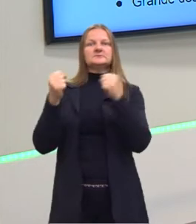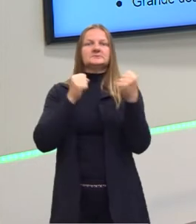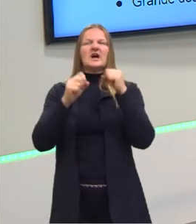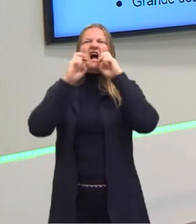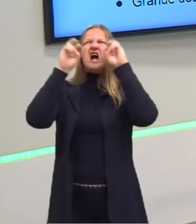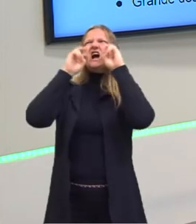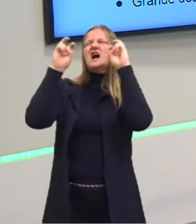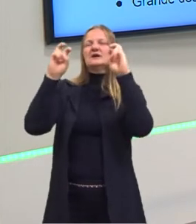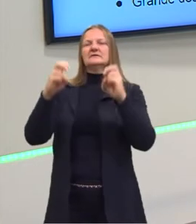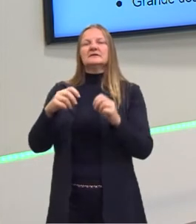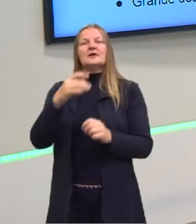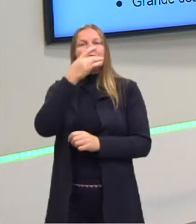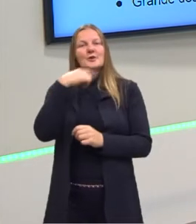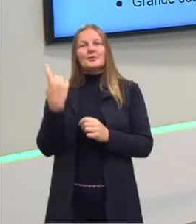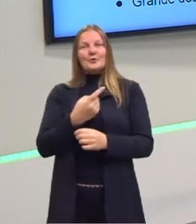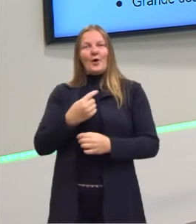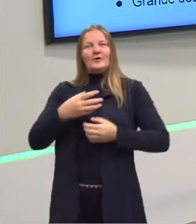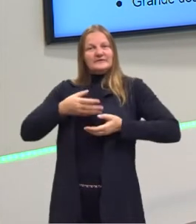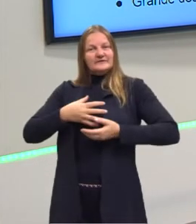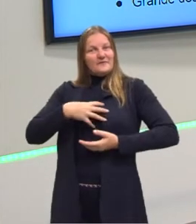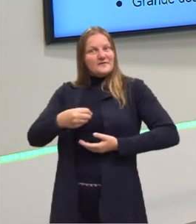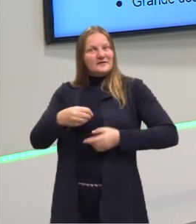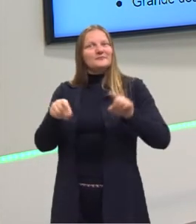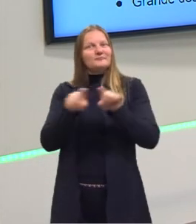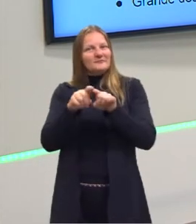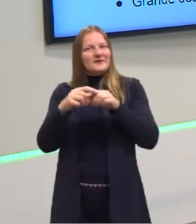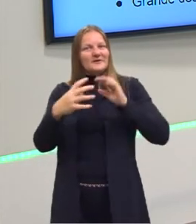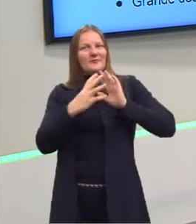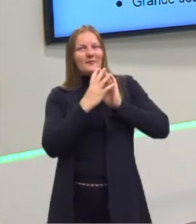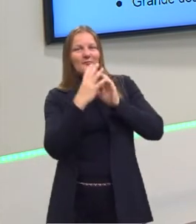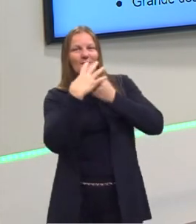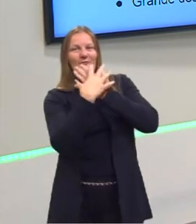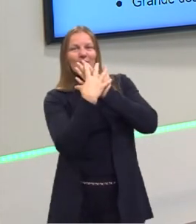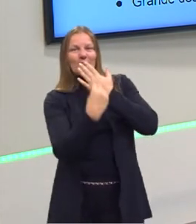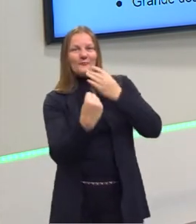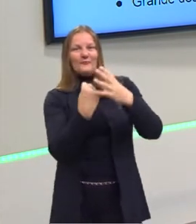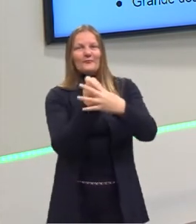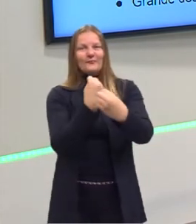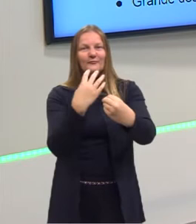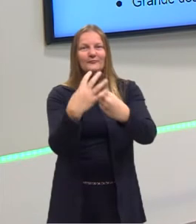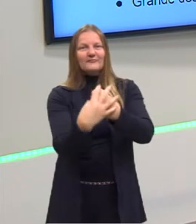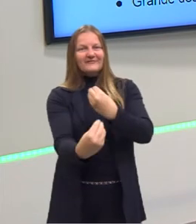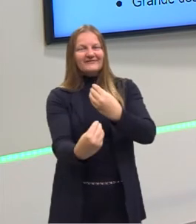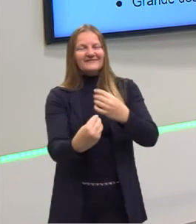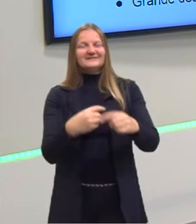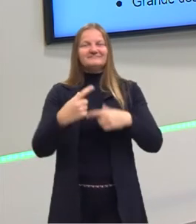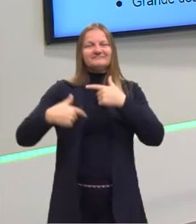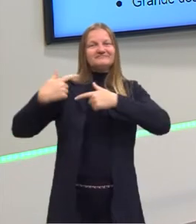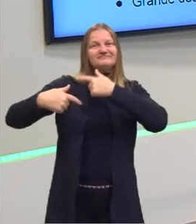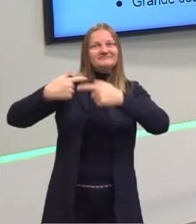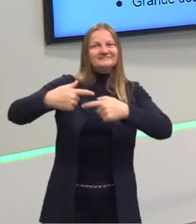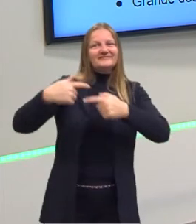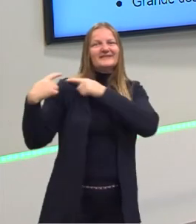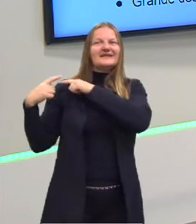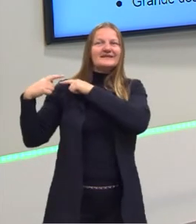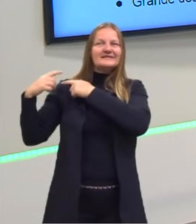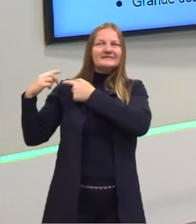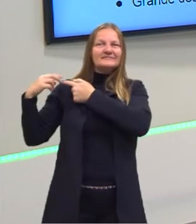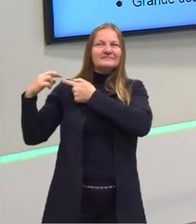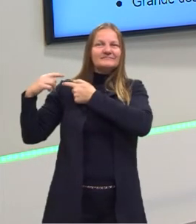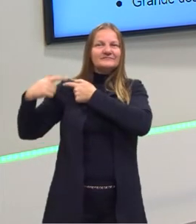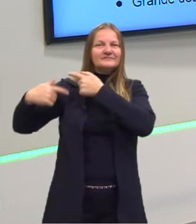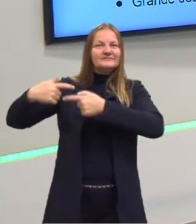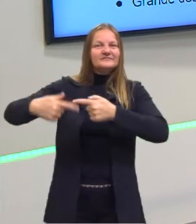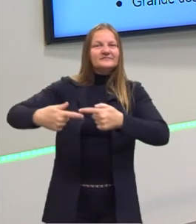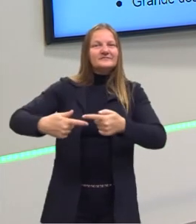fala gritando, possivelmente nós sejamos pessoas parecidas. Porque o nosso primeiro meio é o quê? A família. Então, nós somos parecidos